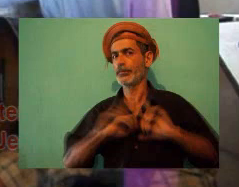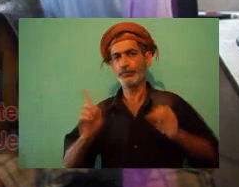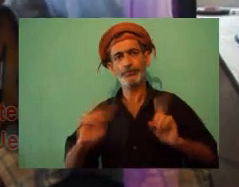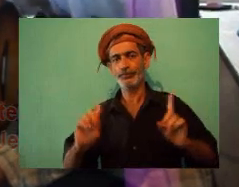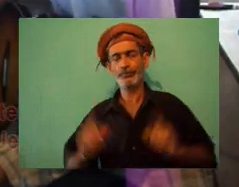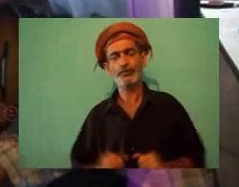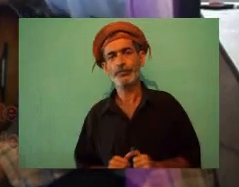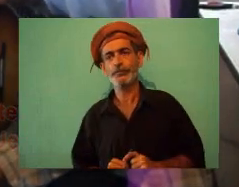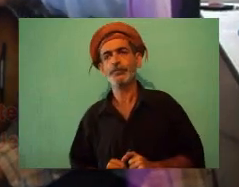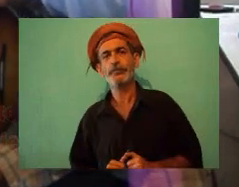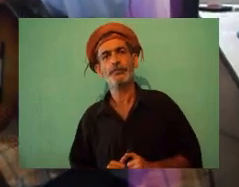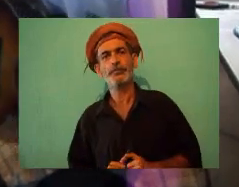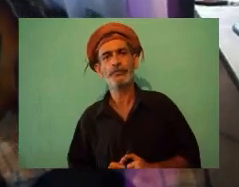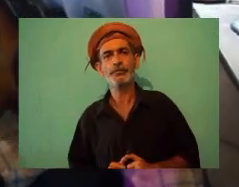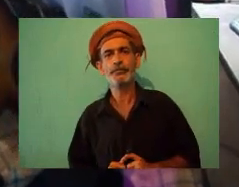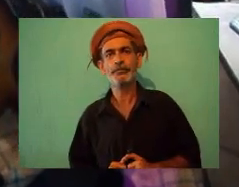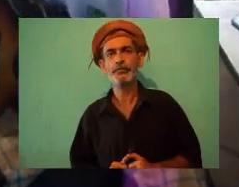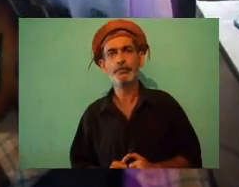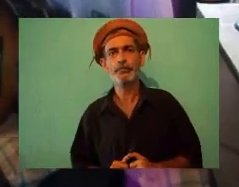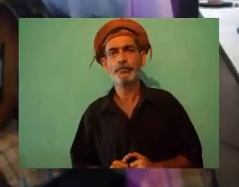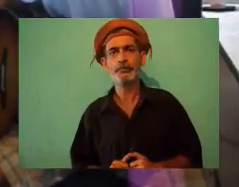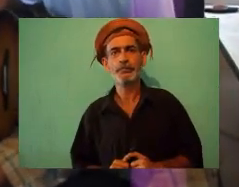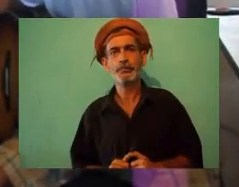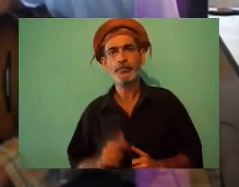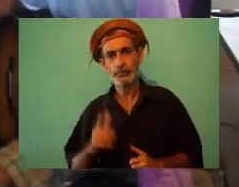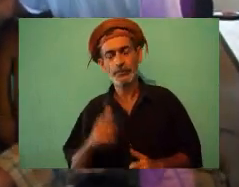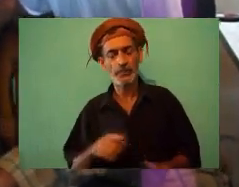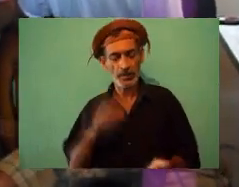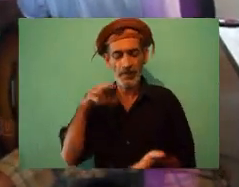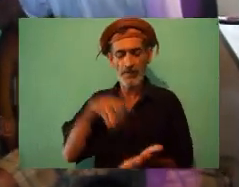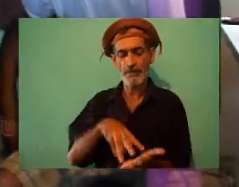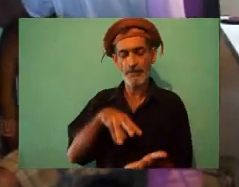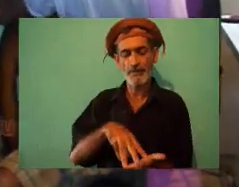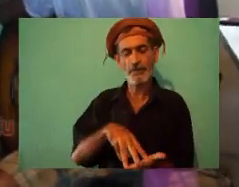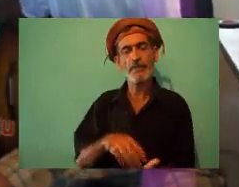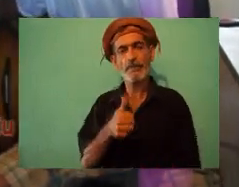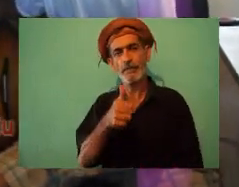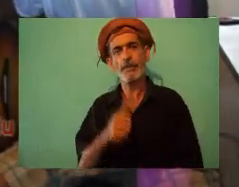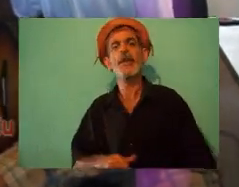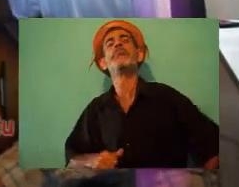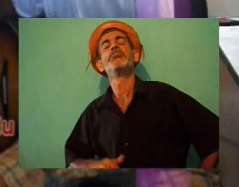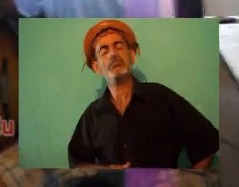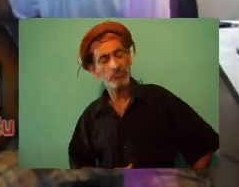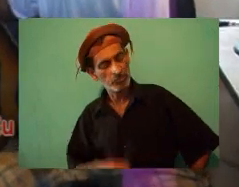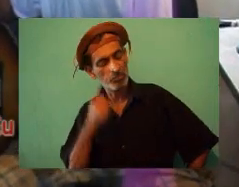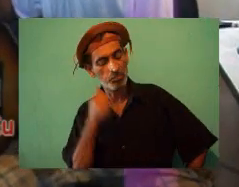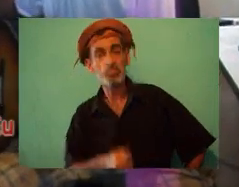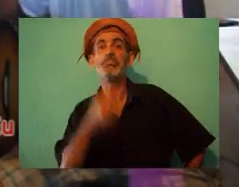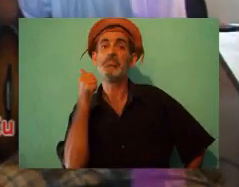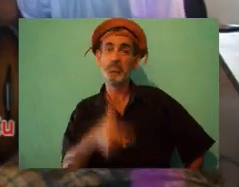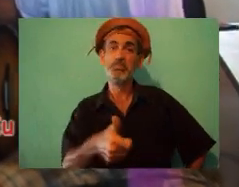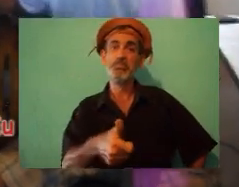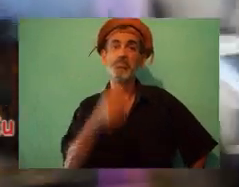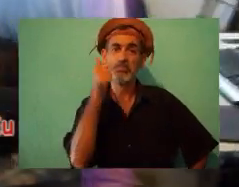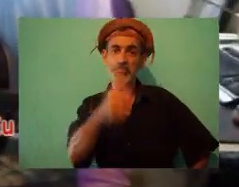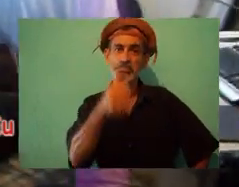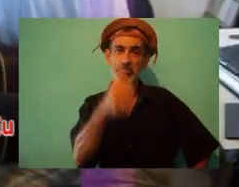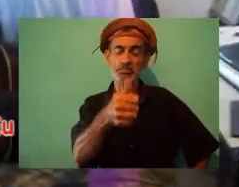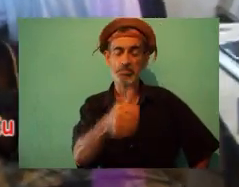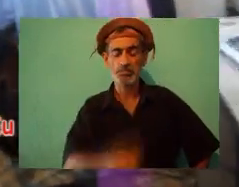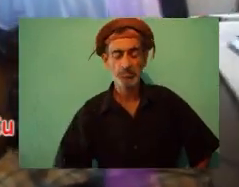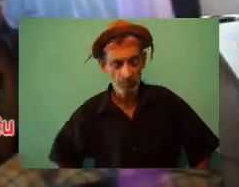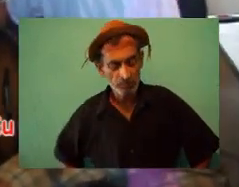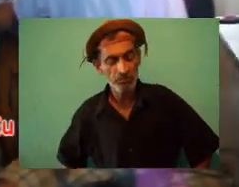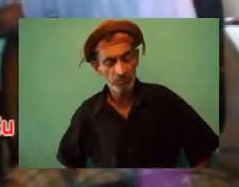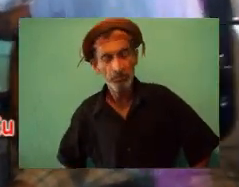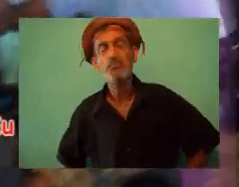Giovanni Não é minha É uma canção muito bonita Eu tô gravando ela porque realmente Ela é uma música bonita Que deve